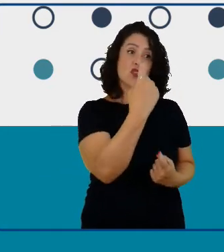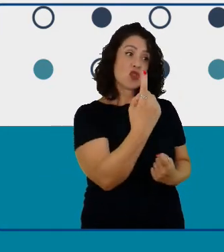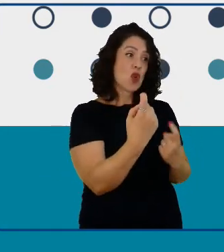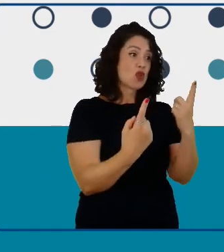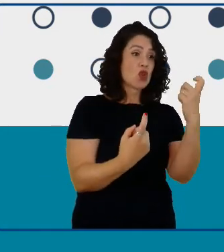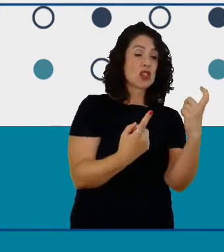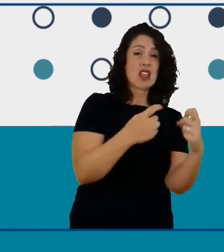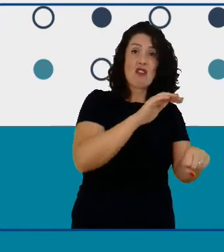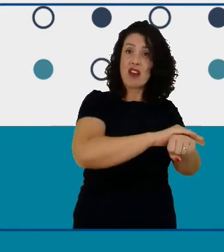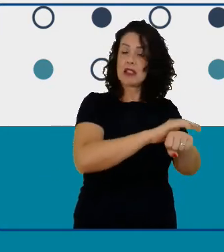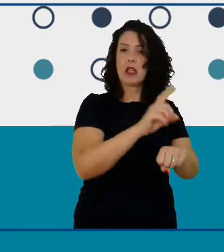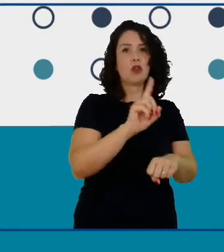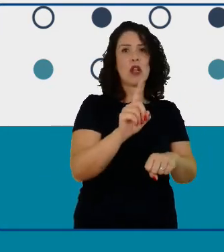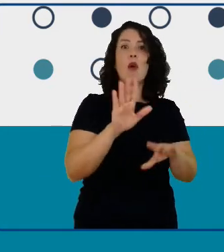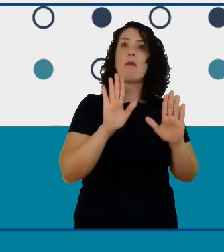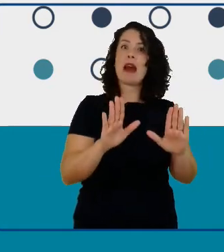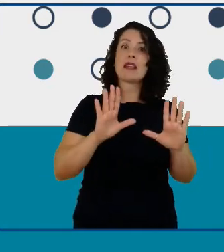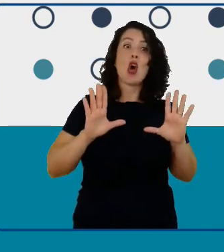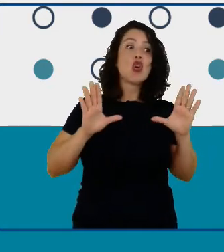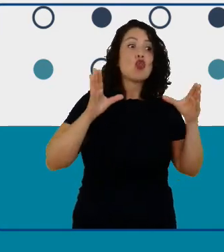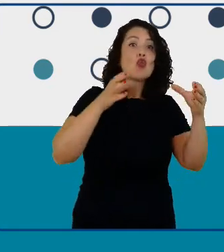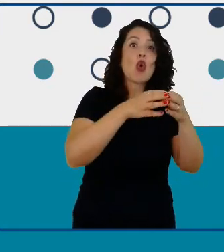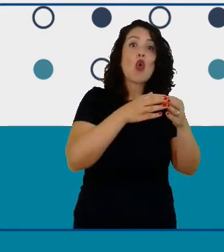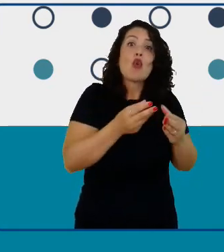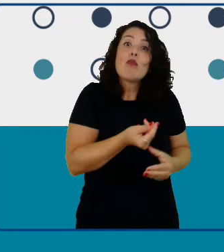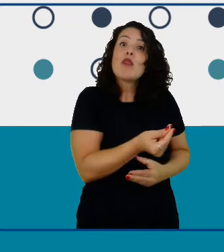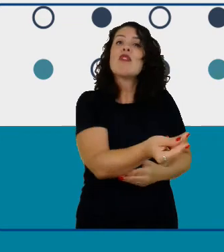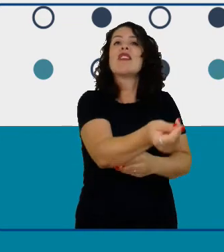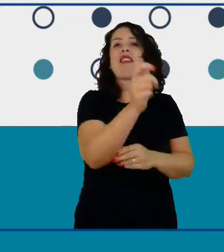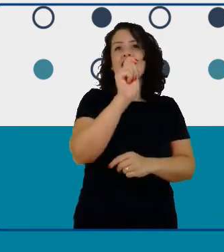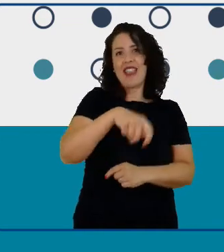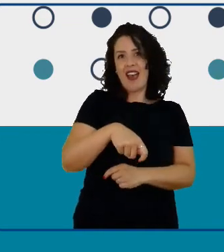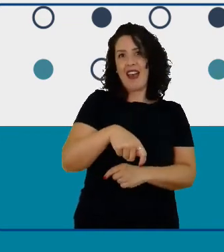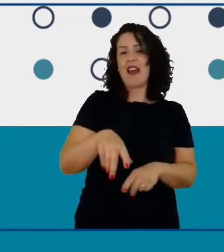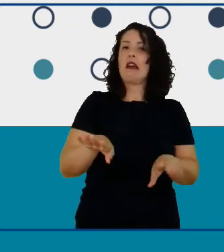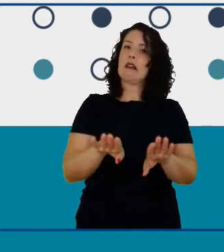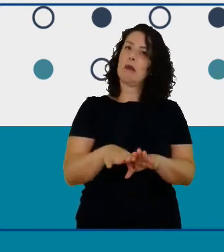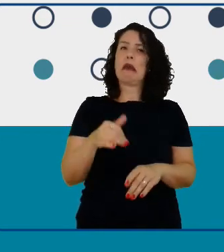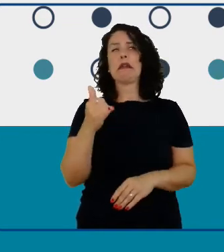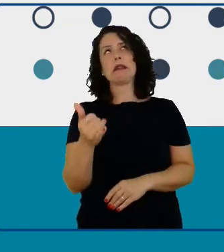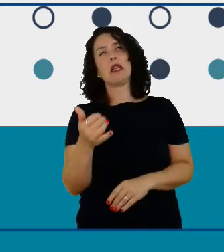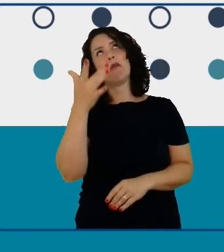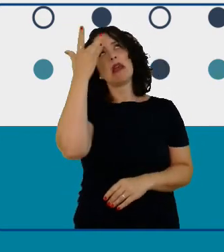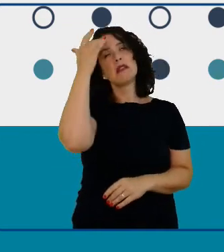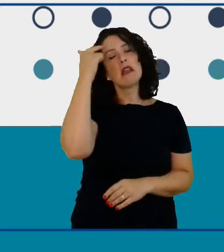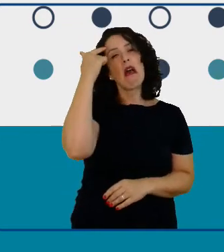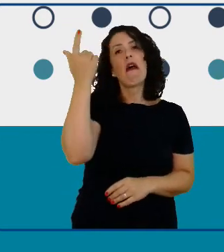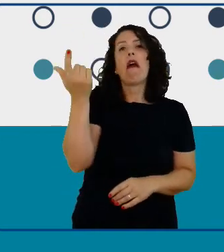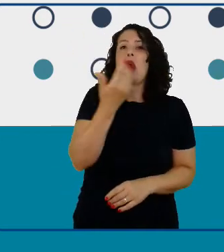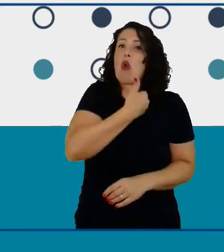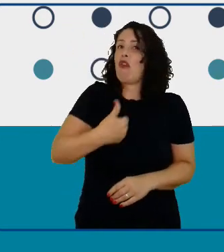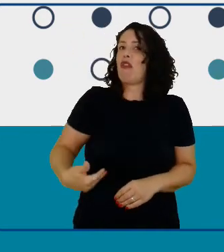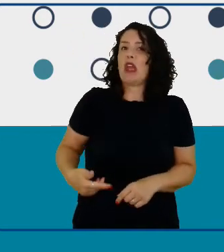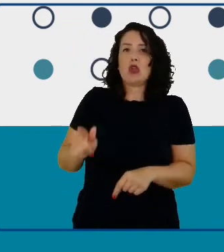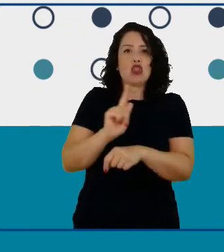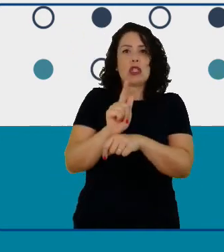perenes também acabem de acordo com a gestão acabem de acordo com interesses né